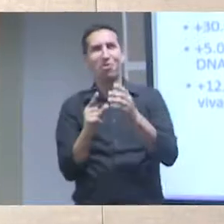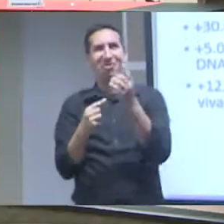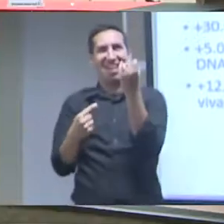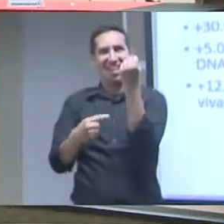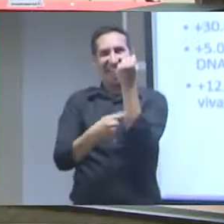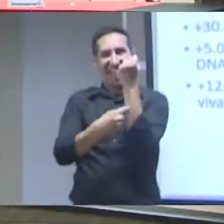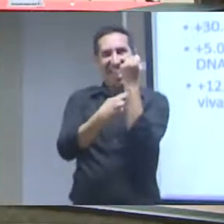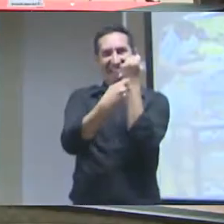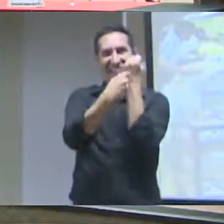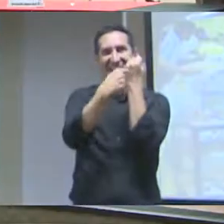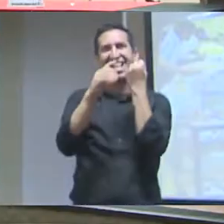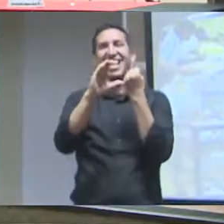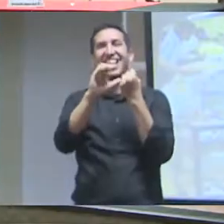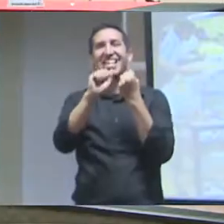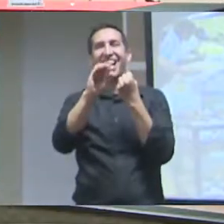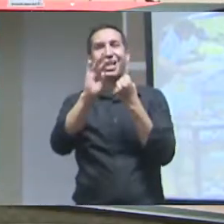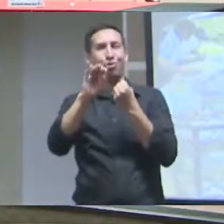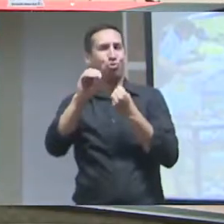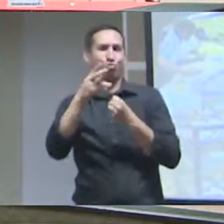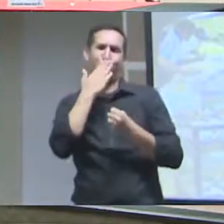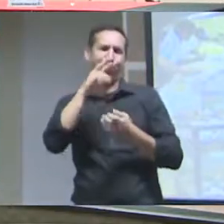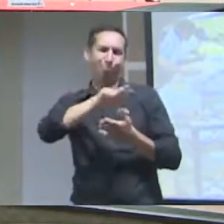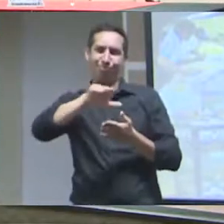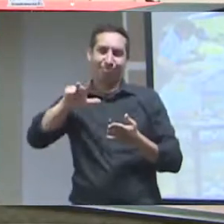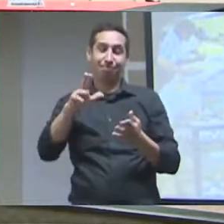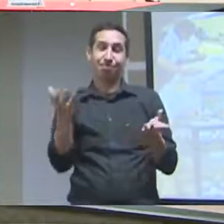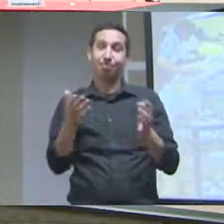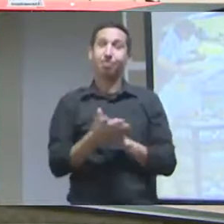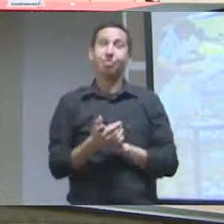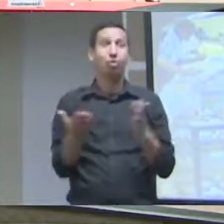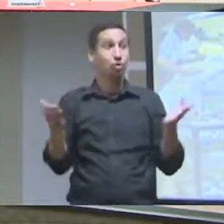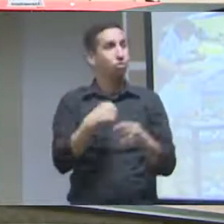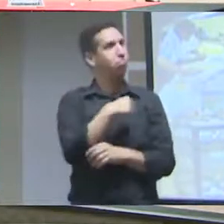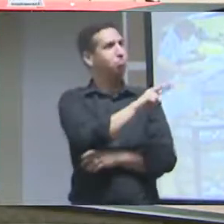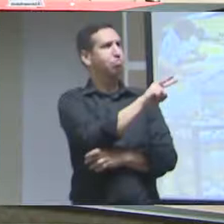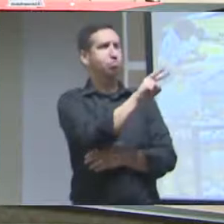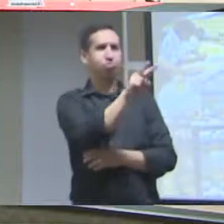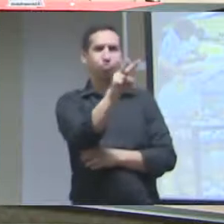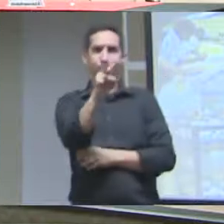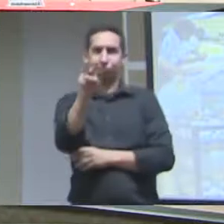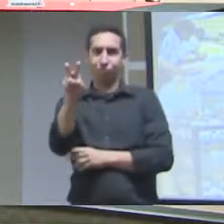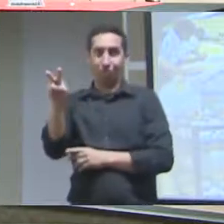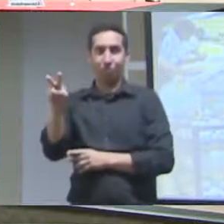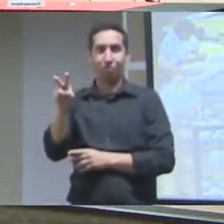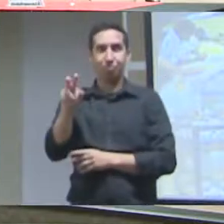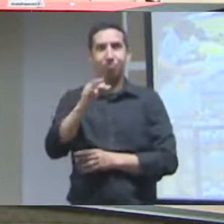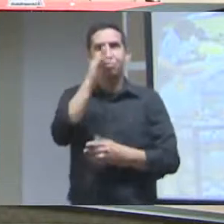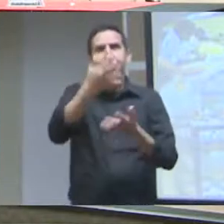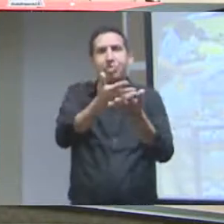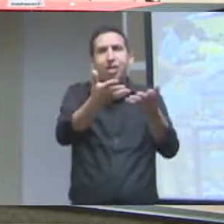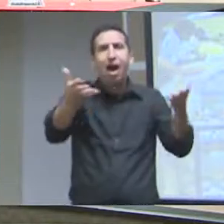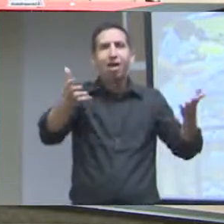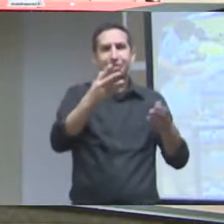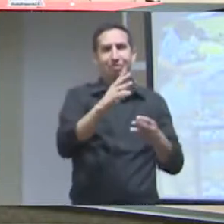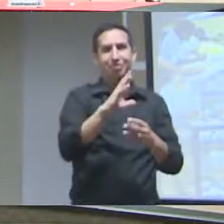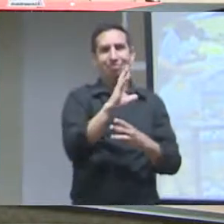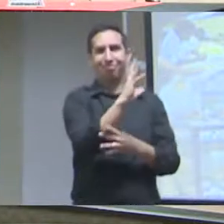samambaias e cactos, enfim, são coleções específicas. Isso é um pouco da visão hoje do Jardim Botânico,